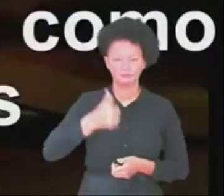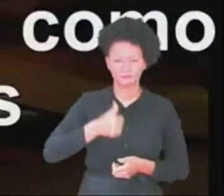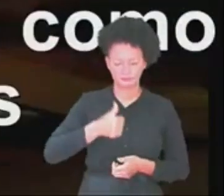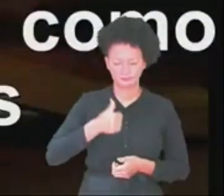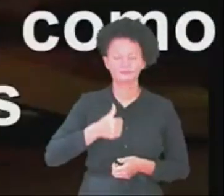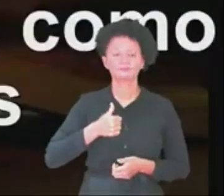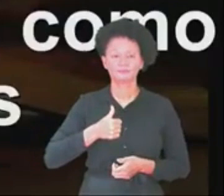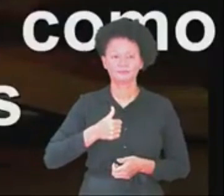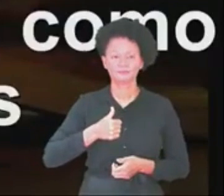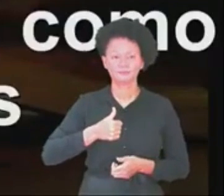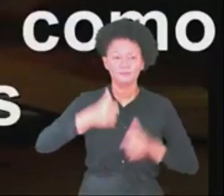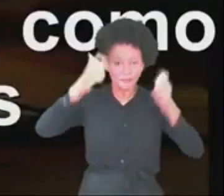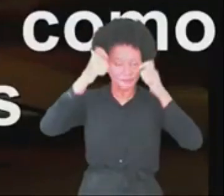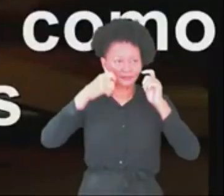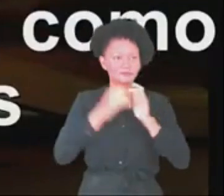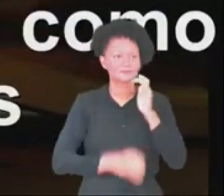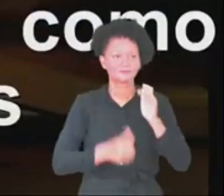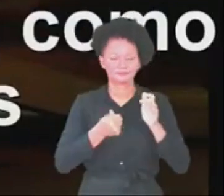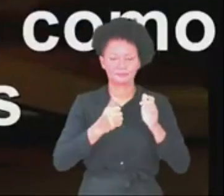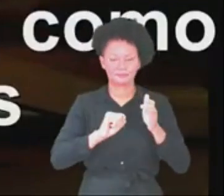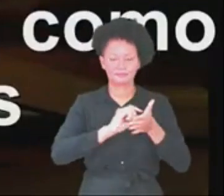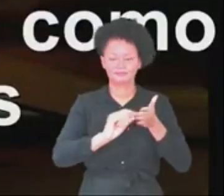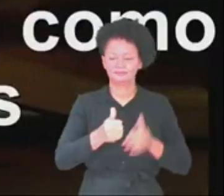ter havido um leapso lá. Glória a Deus.